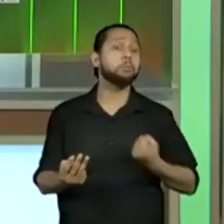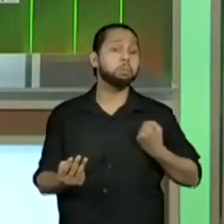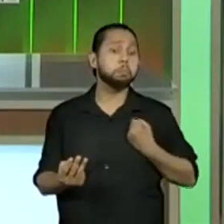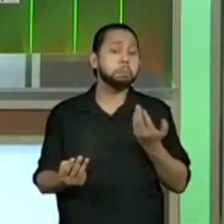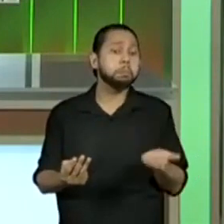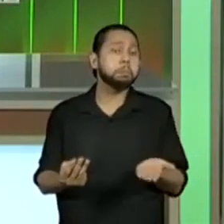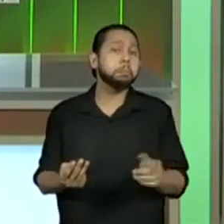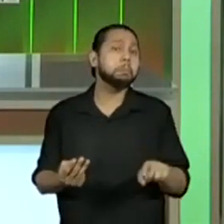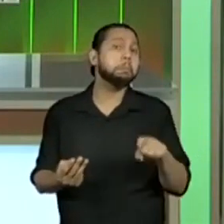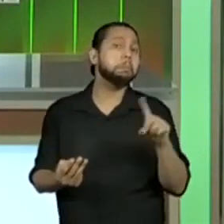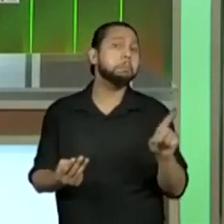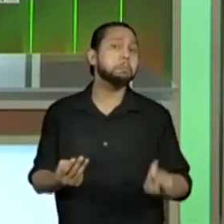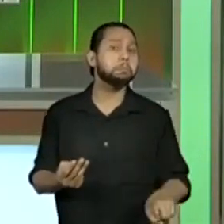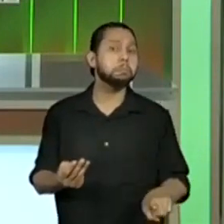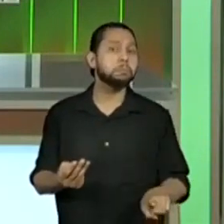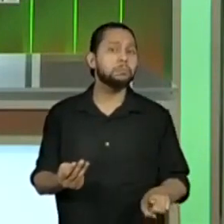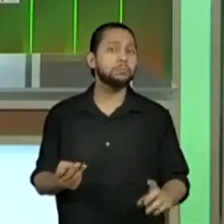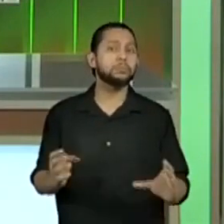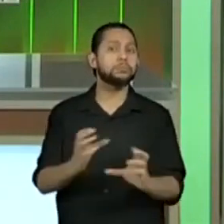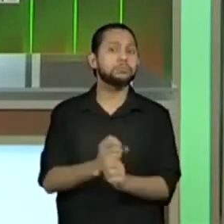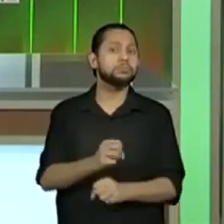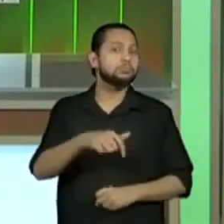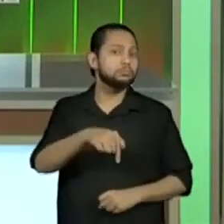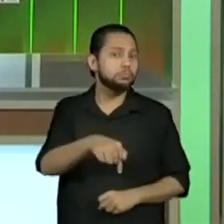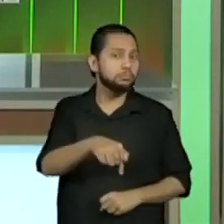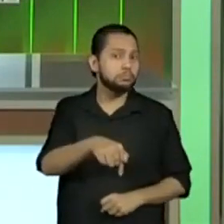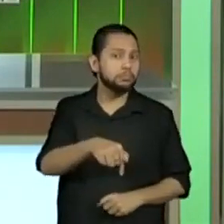voltada para cima para que se totalize 7?